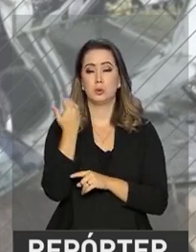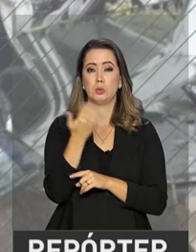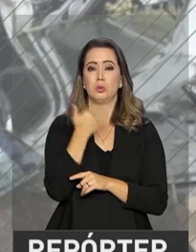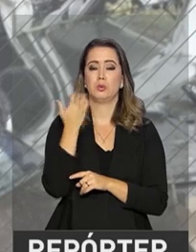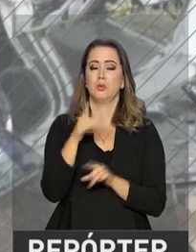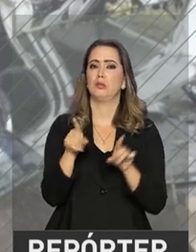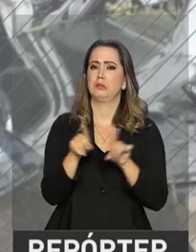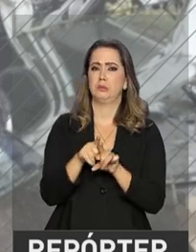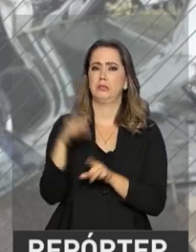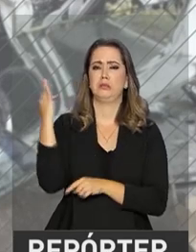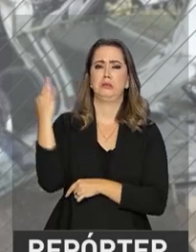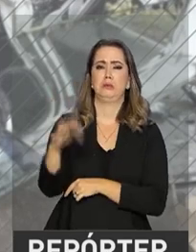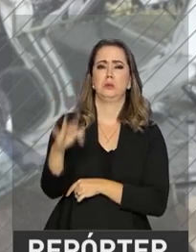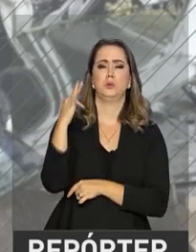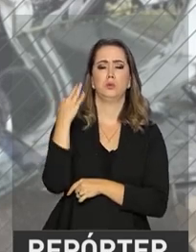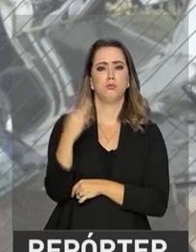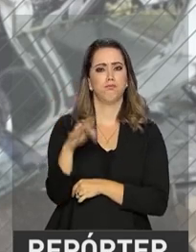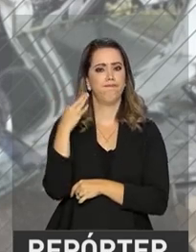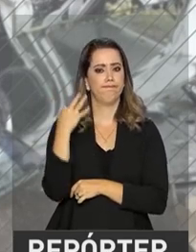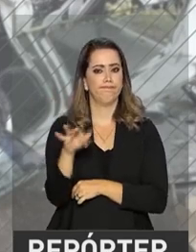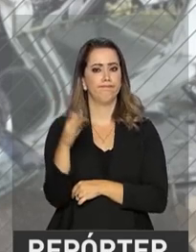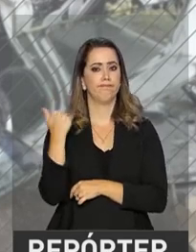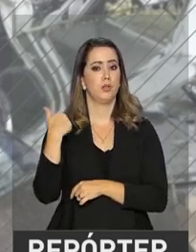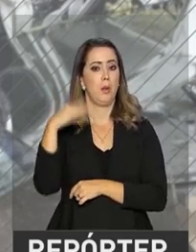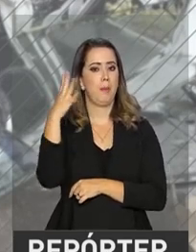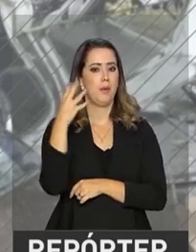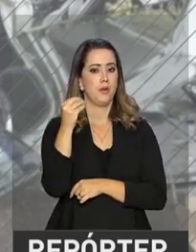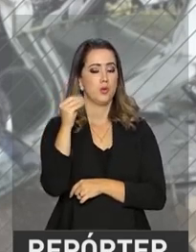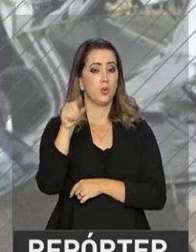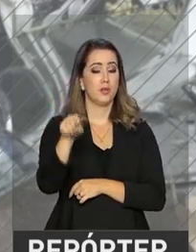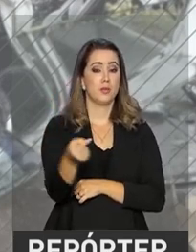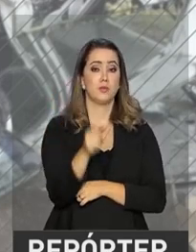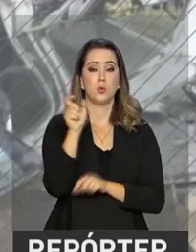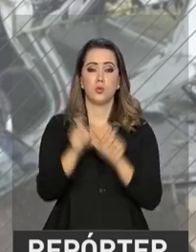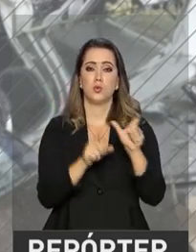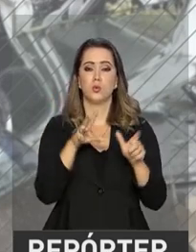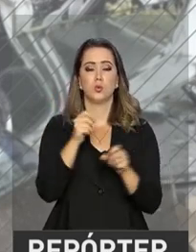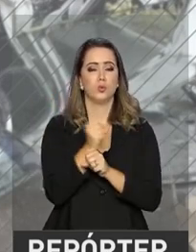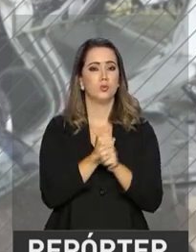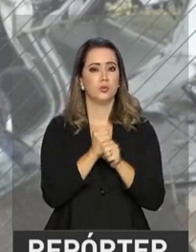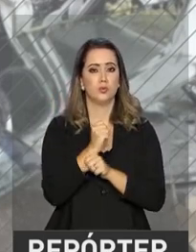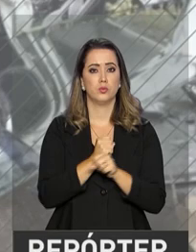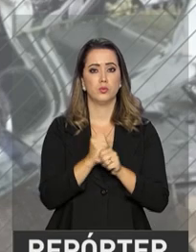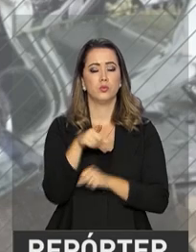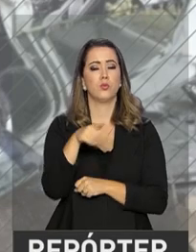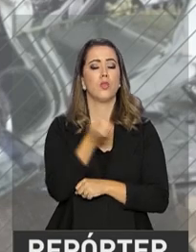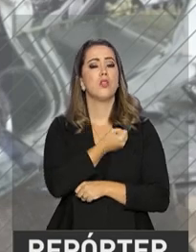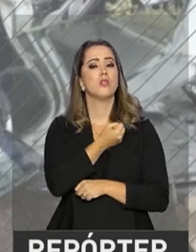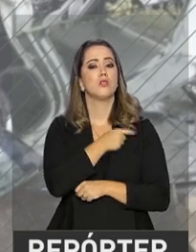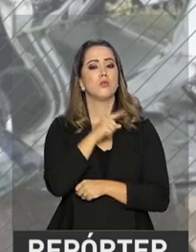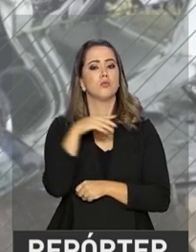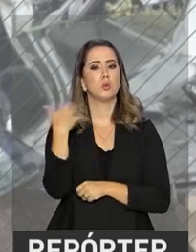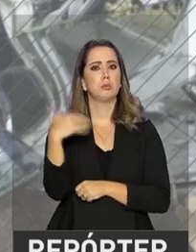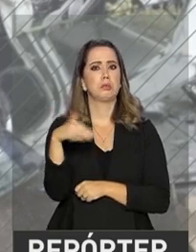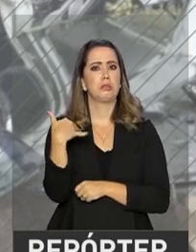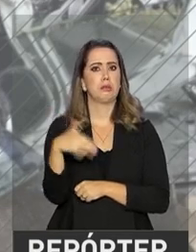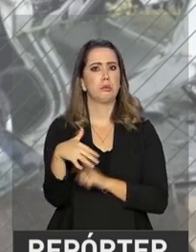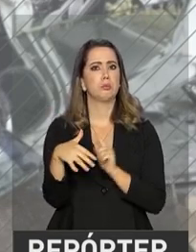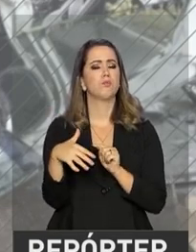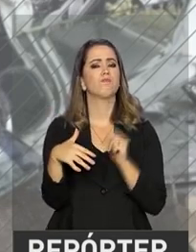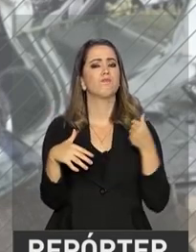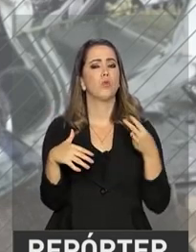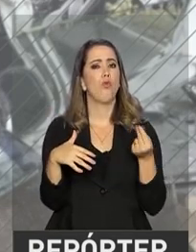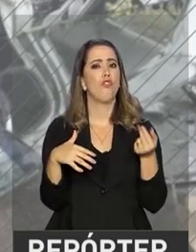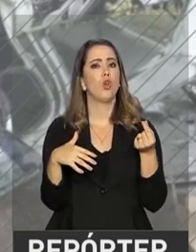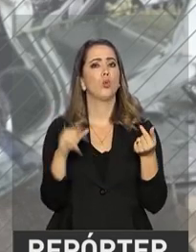deixa sequelas, cerca de 400 mil pessoas todos os anos. E esses números custam caro. Por